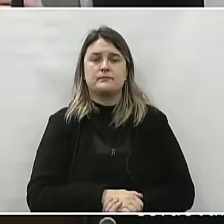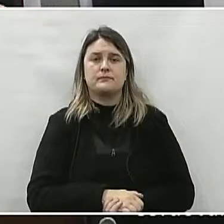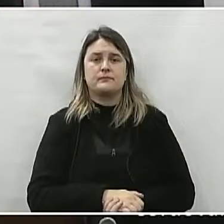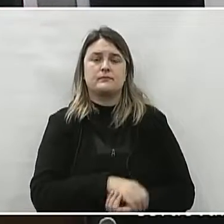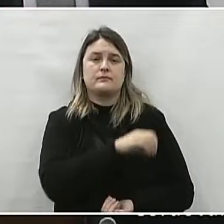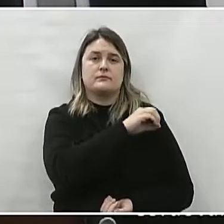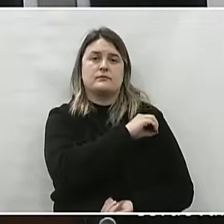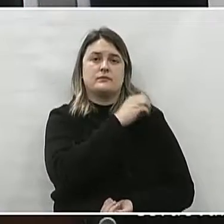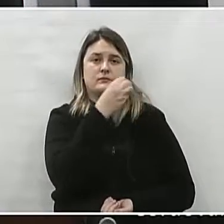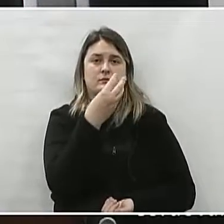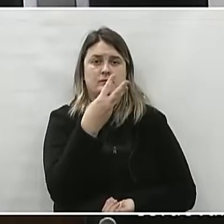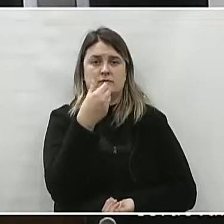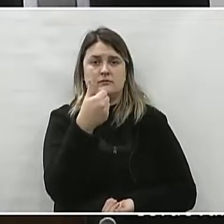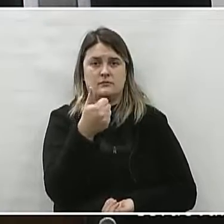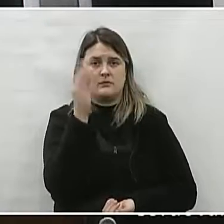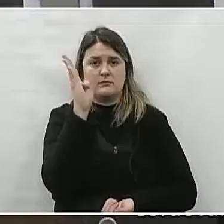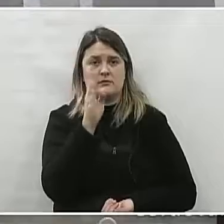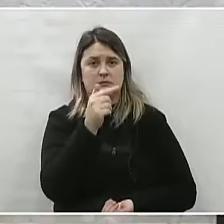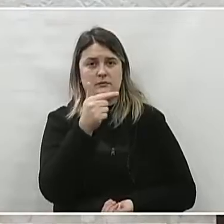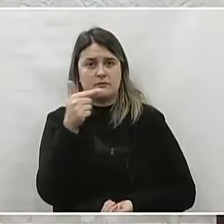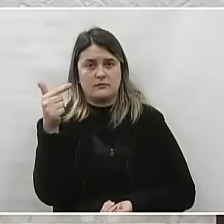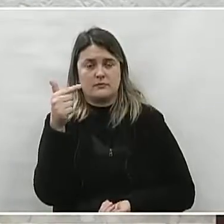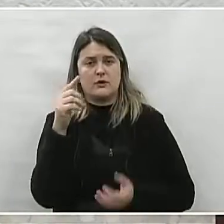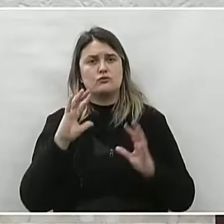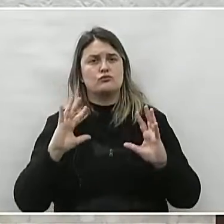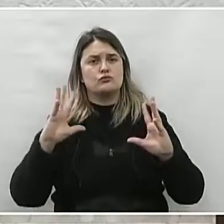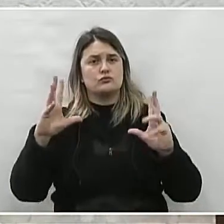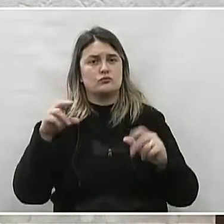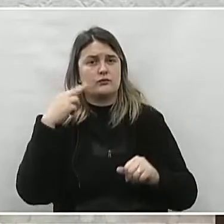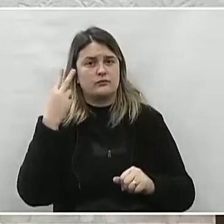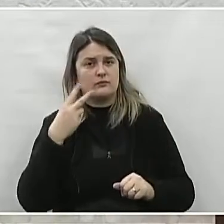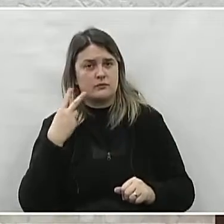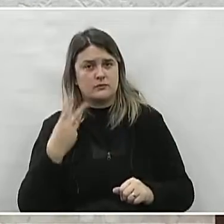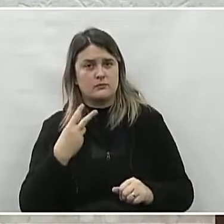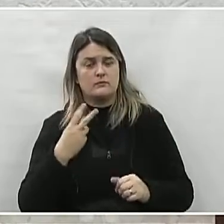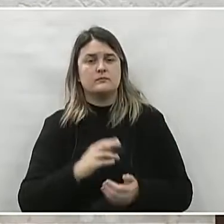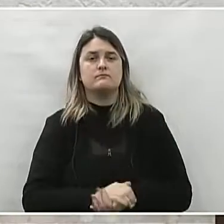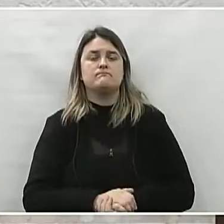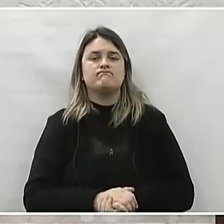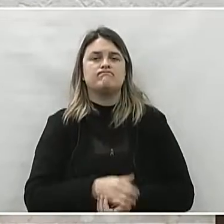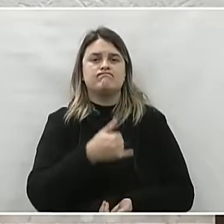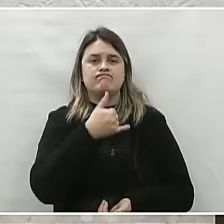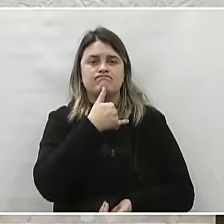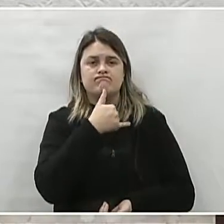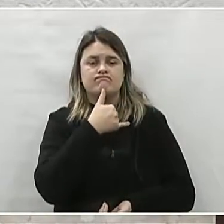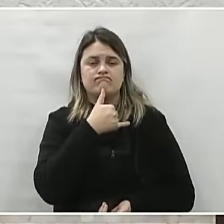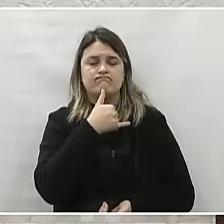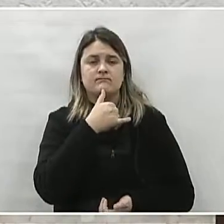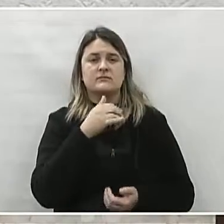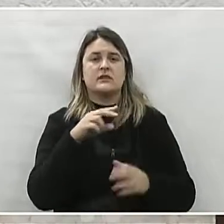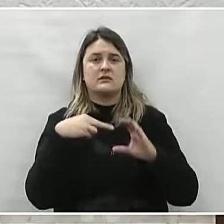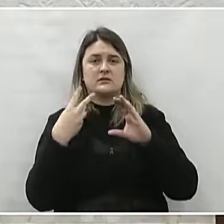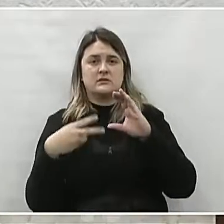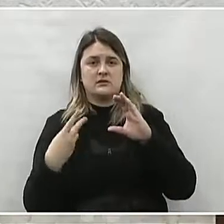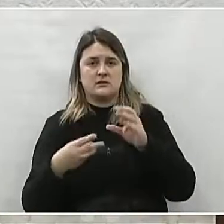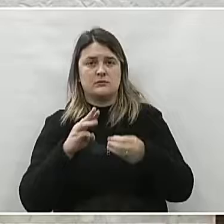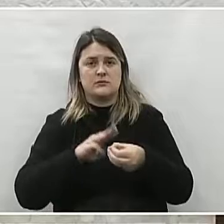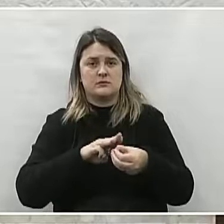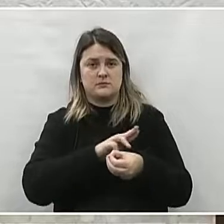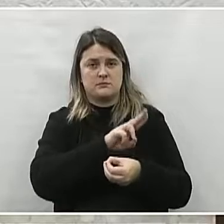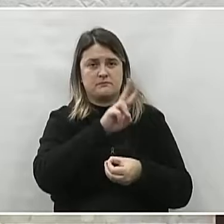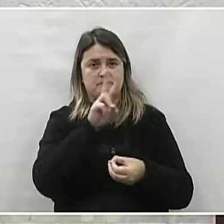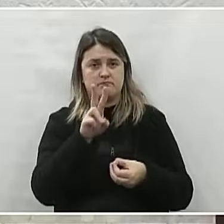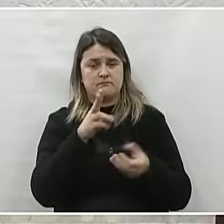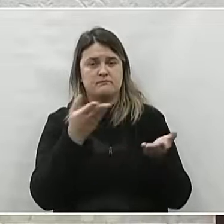Número 31 de 2022 de todos os vereadores. É com profundo pesar que a Câmara Municipal de União da